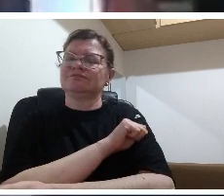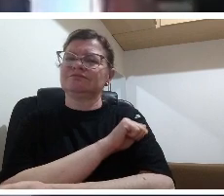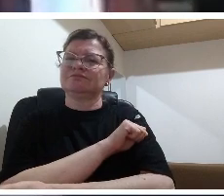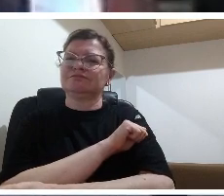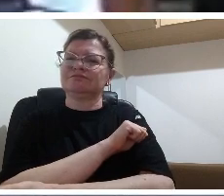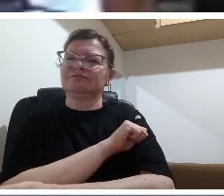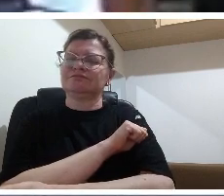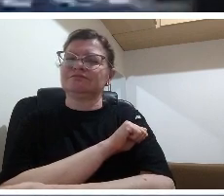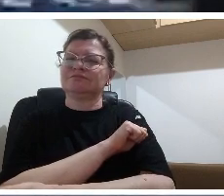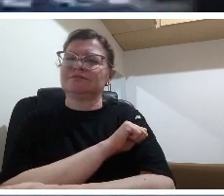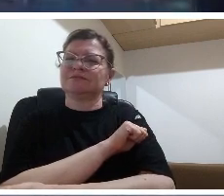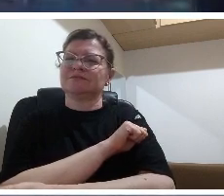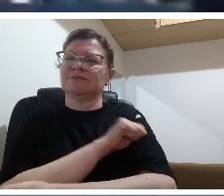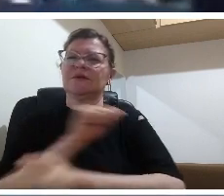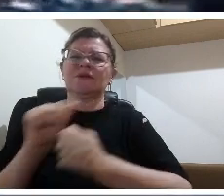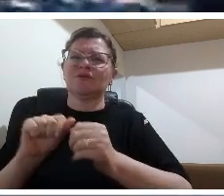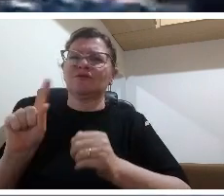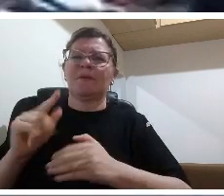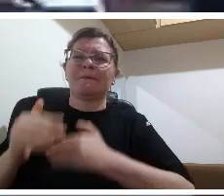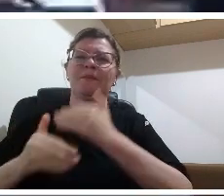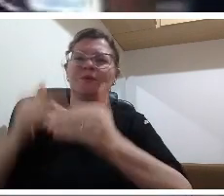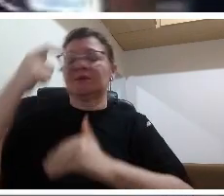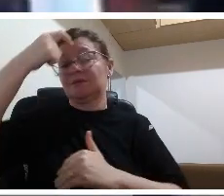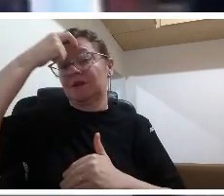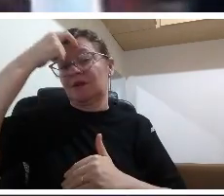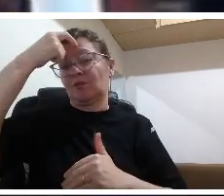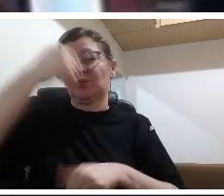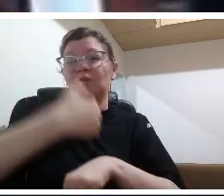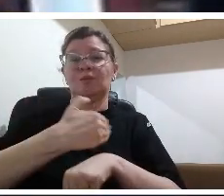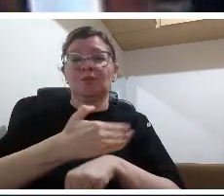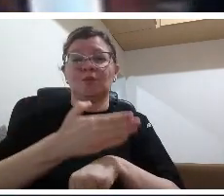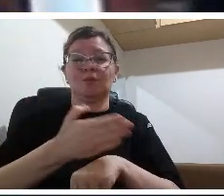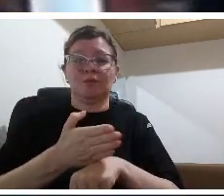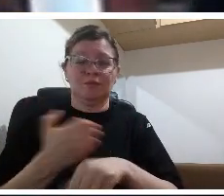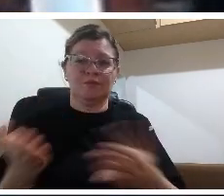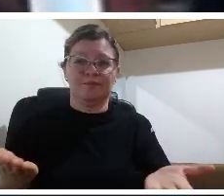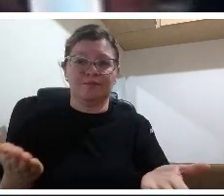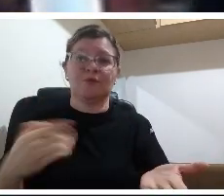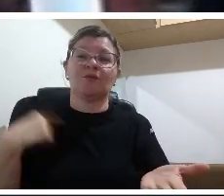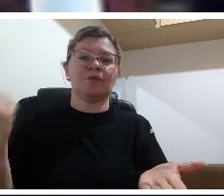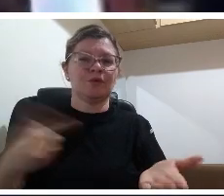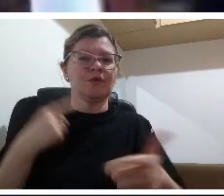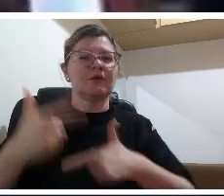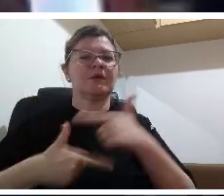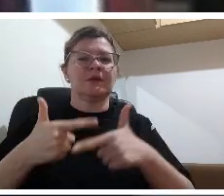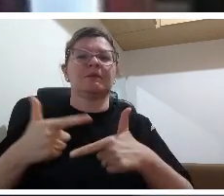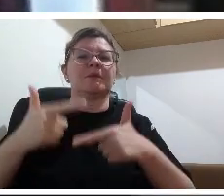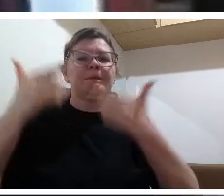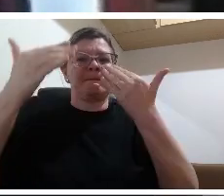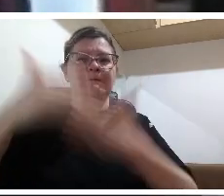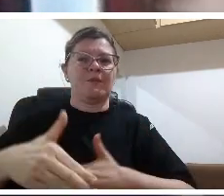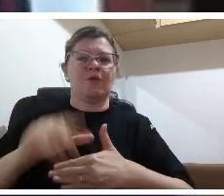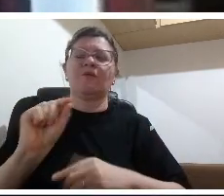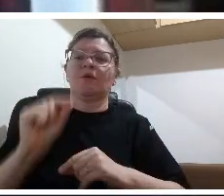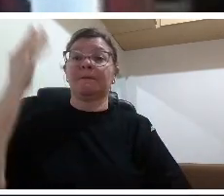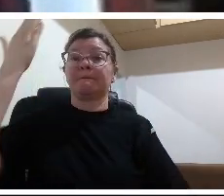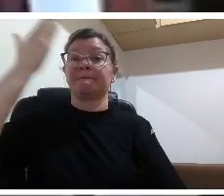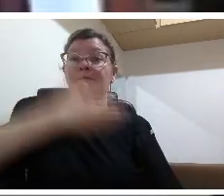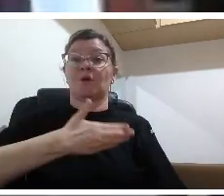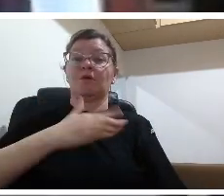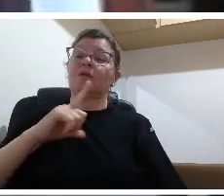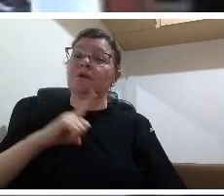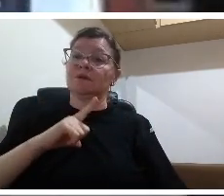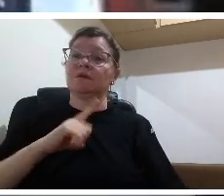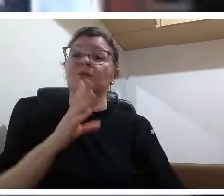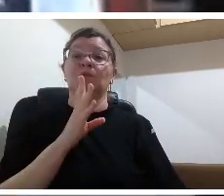se você sabe ou não sabe se você é capaz ou não capaz então a demonstração do conhecimento não é prova não é avaliação é